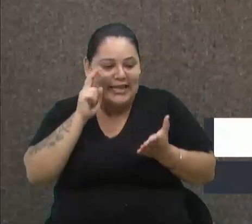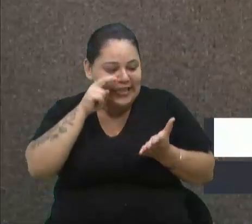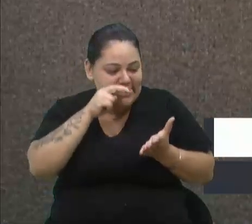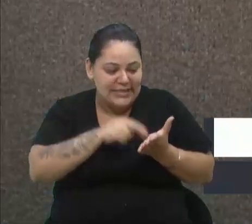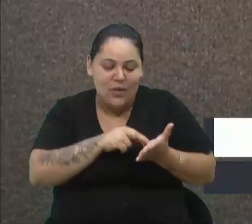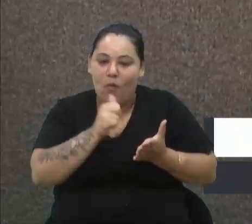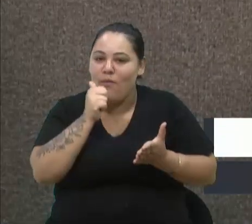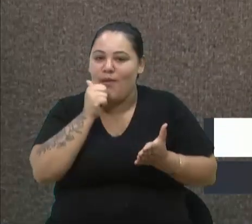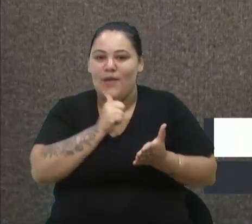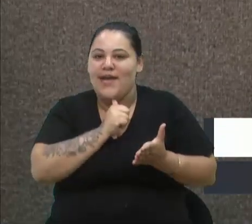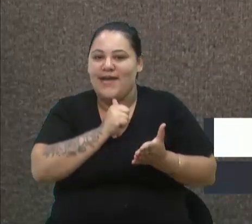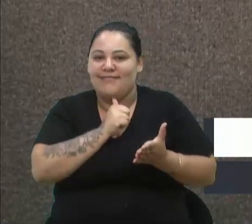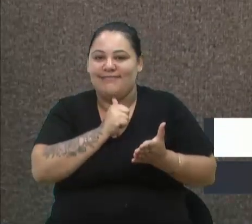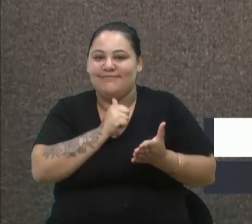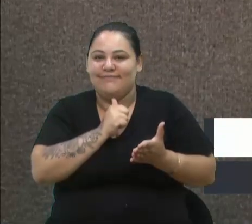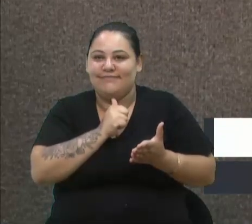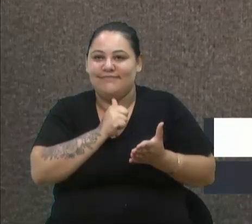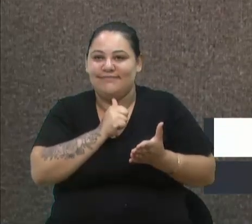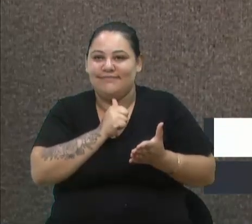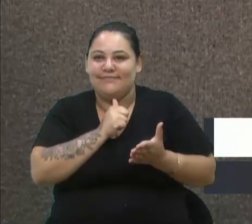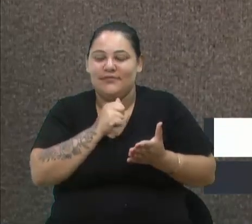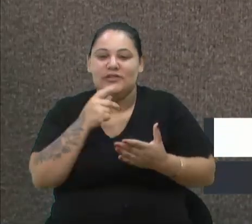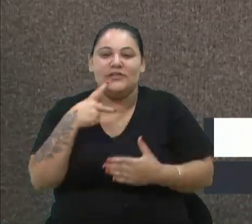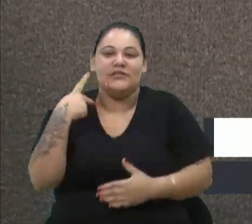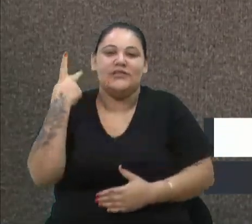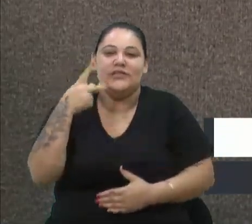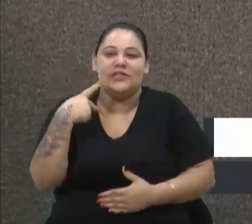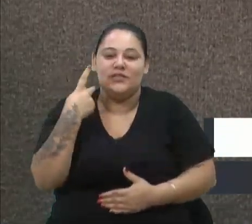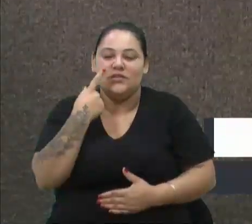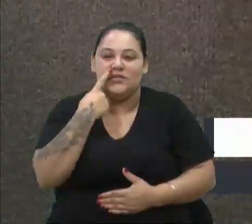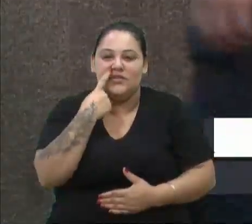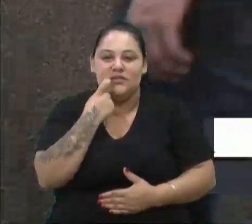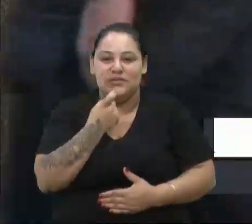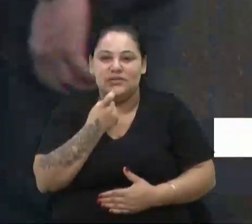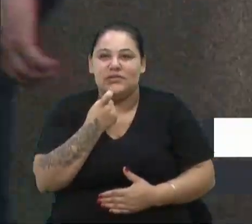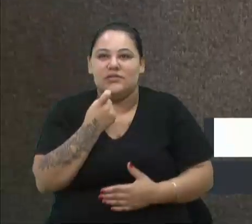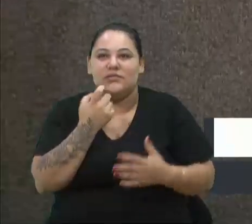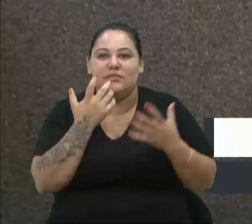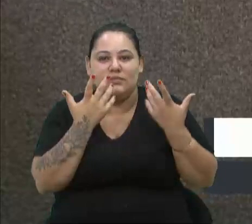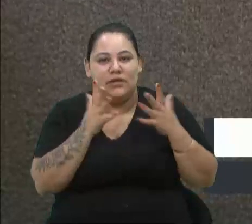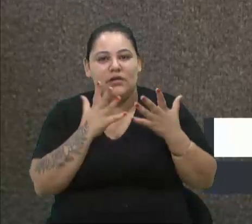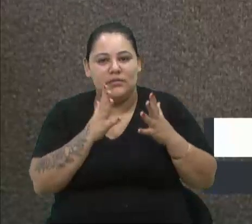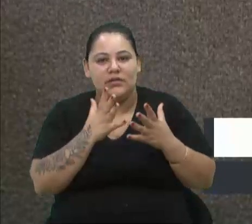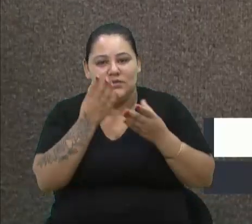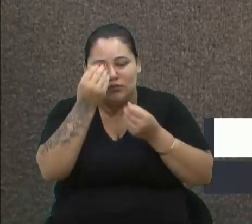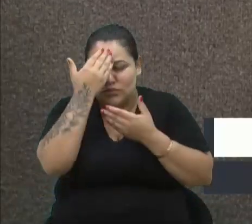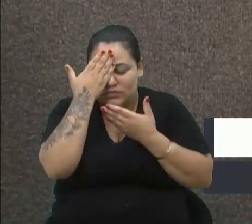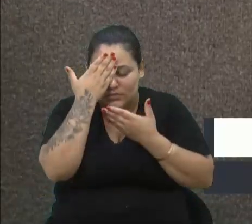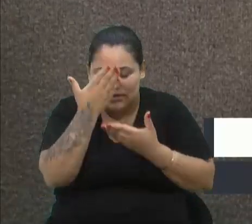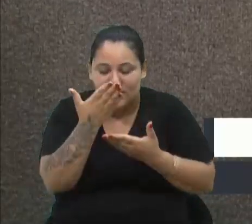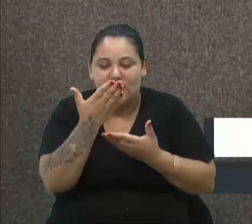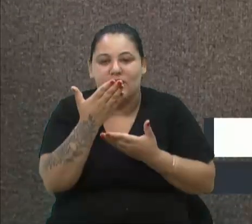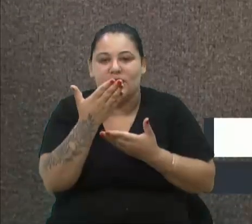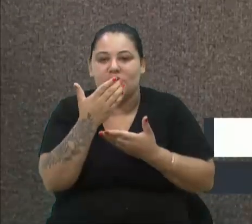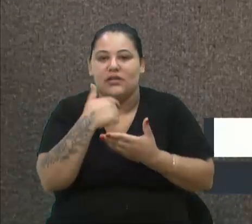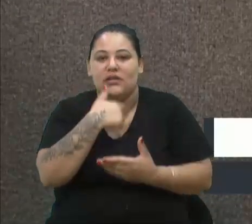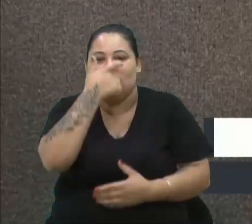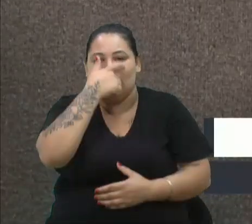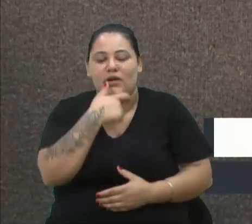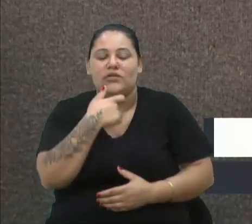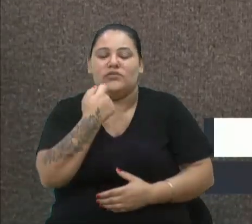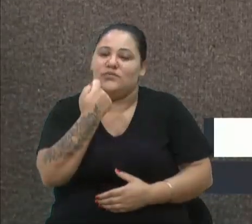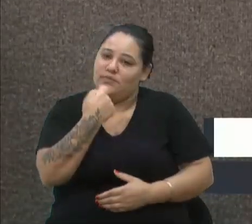Então, vereadora Estela, a vereadora Rose, parabéns e obrigada por isso. Eu acho que a gente precisa